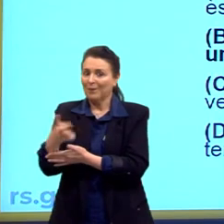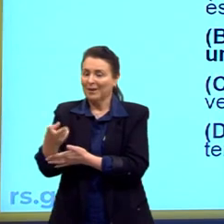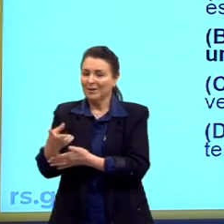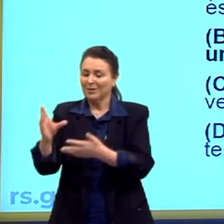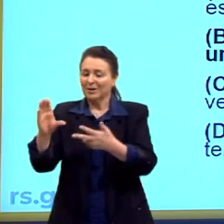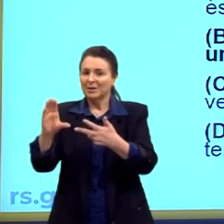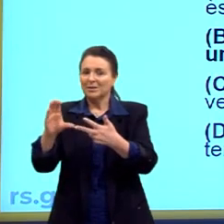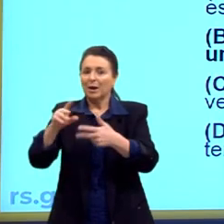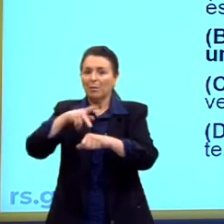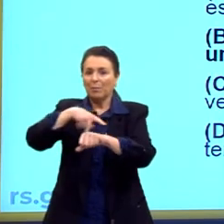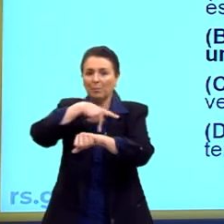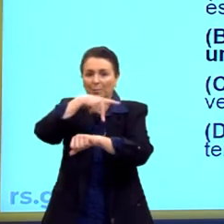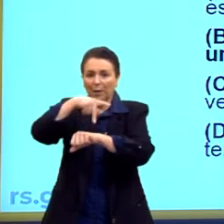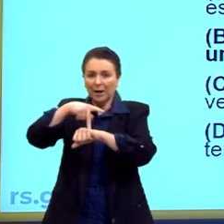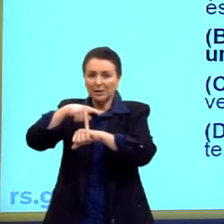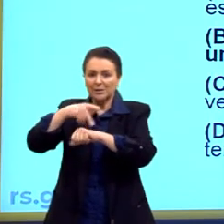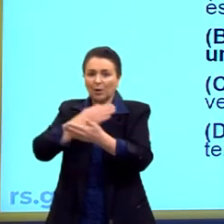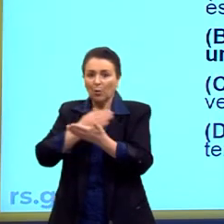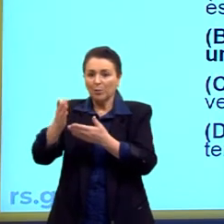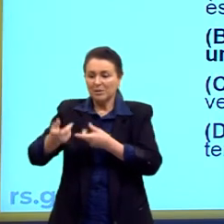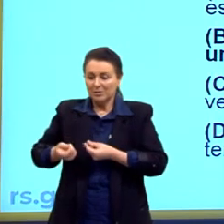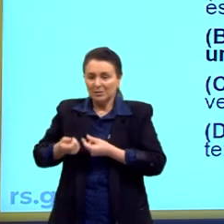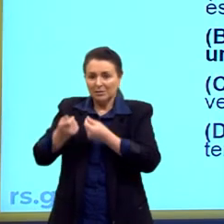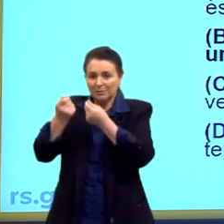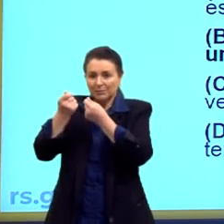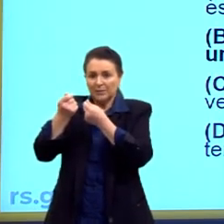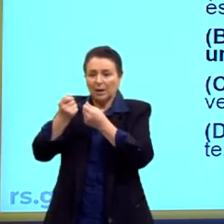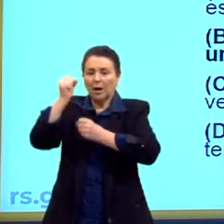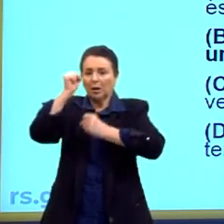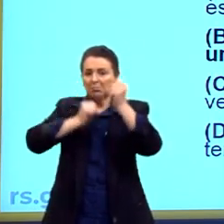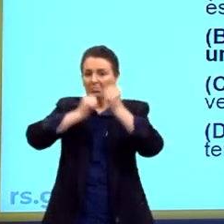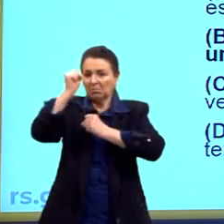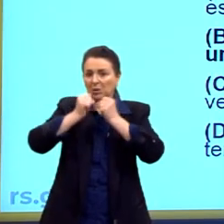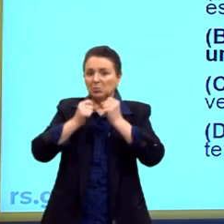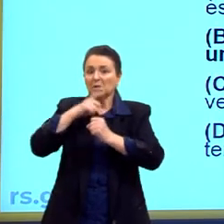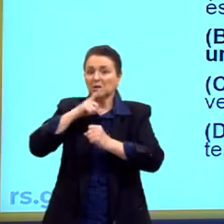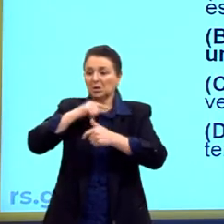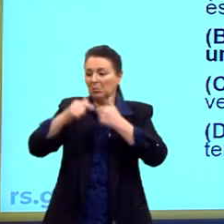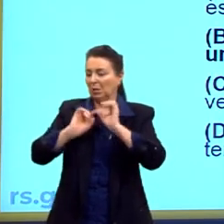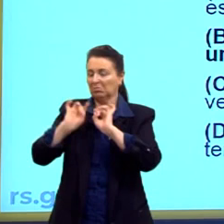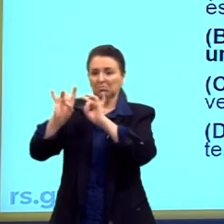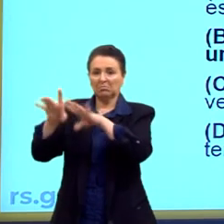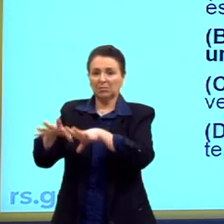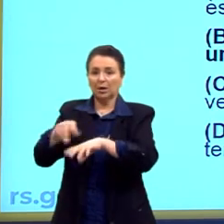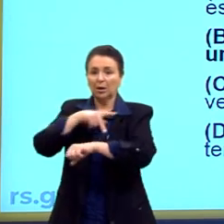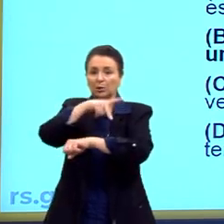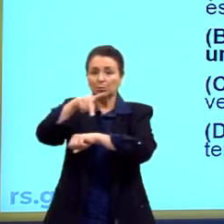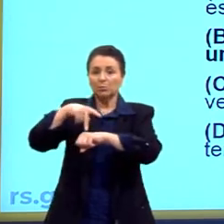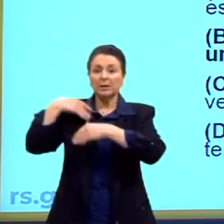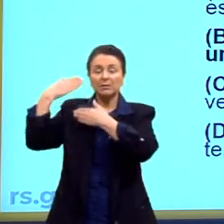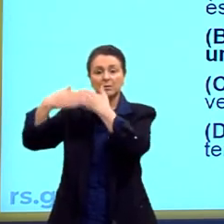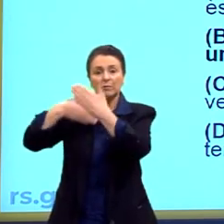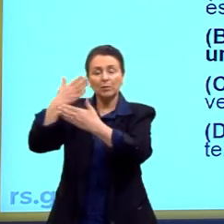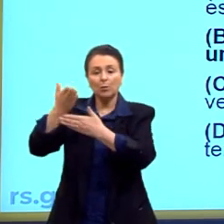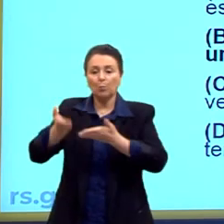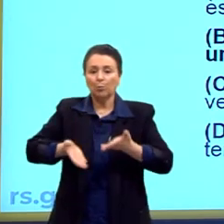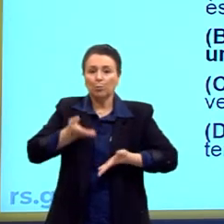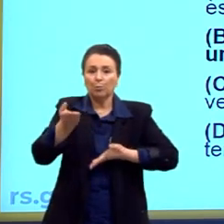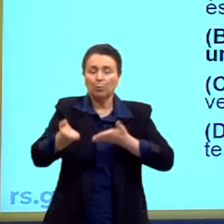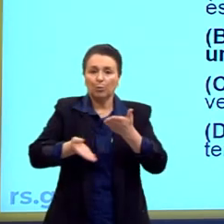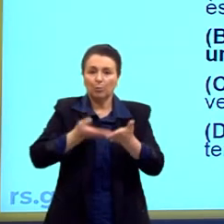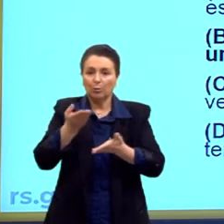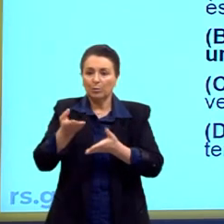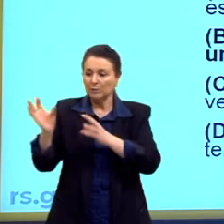em países emergentes a liberação da mão de obra da indústria somou-se, verdade, nos países desenvolvidos promoveu a migração